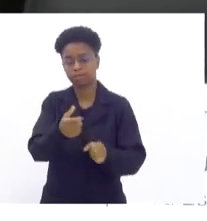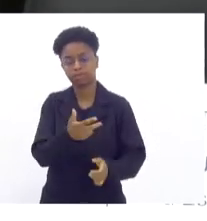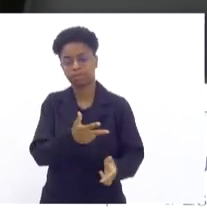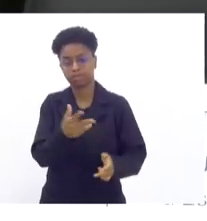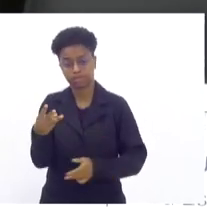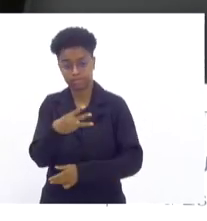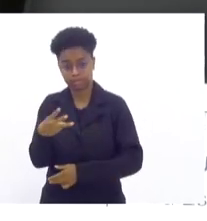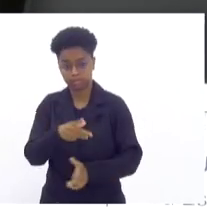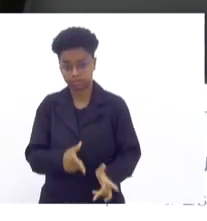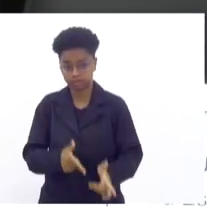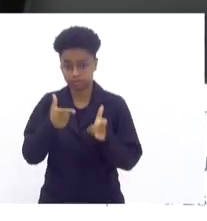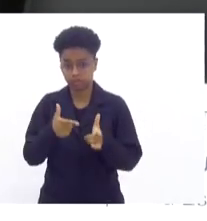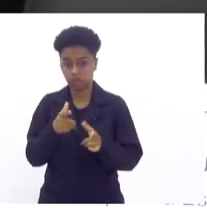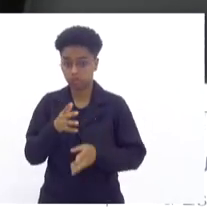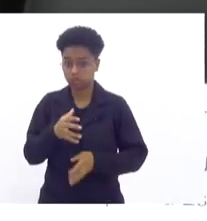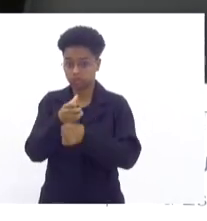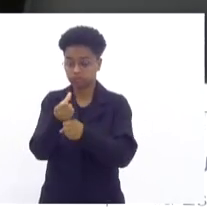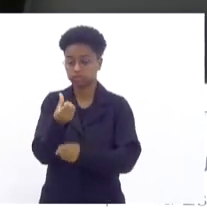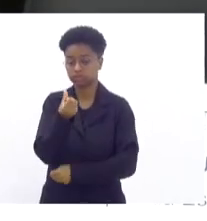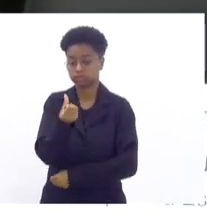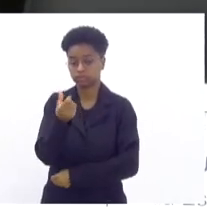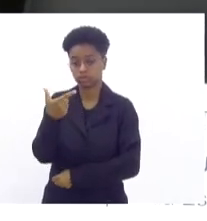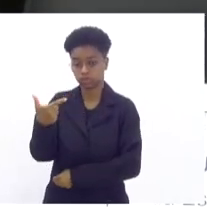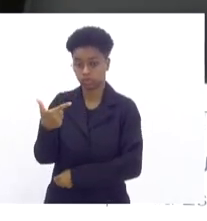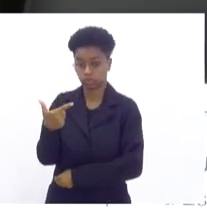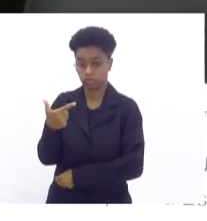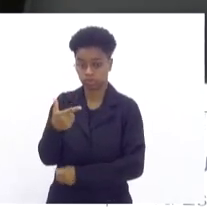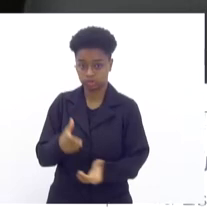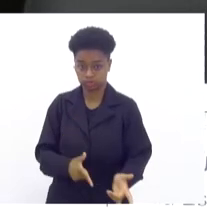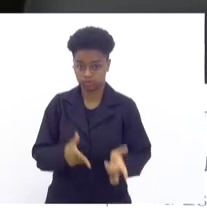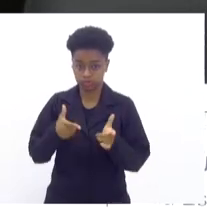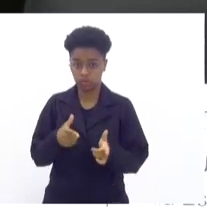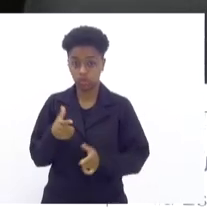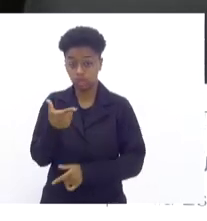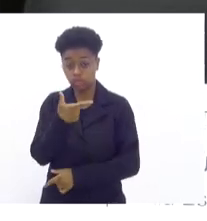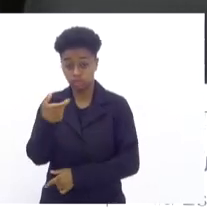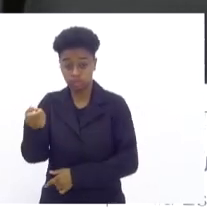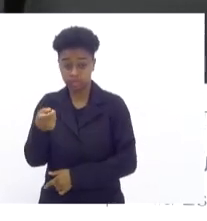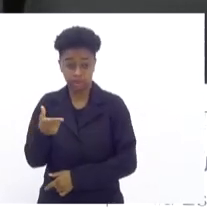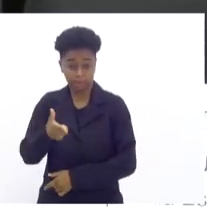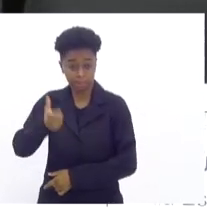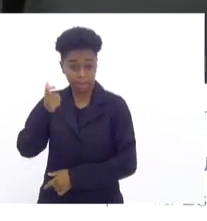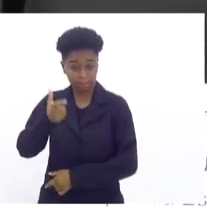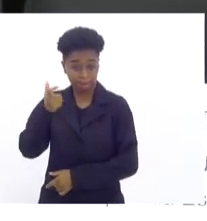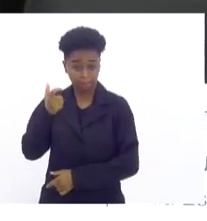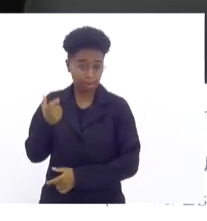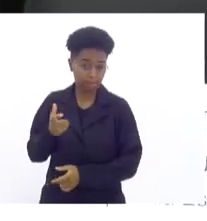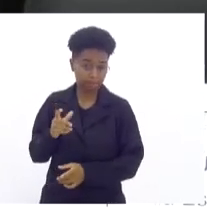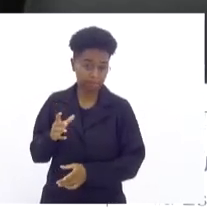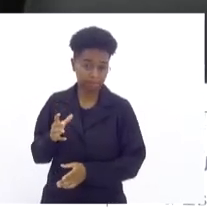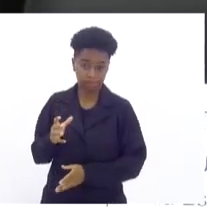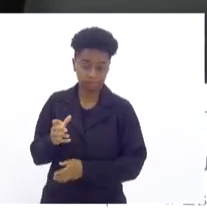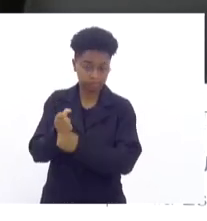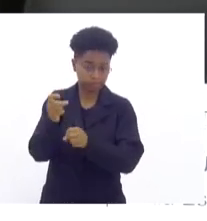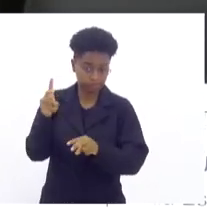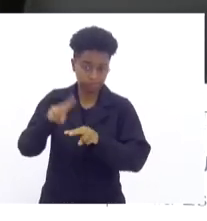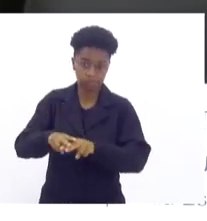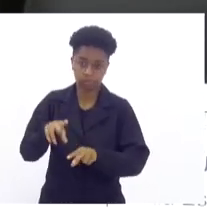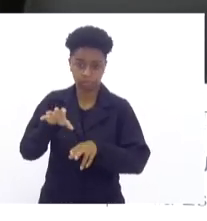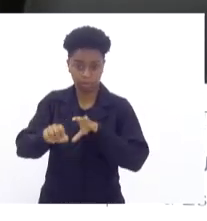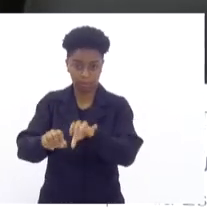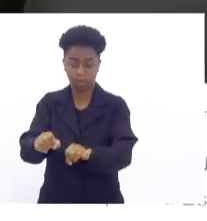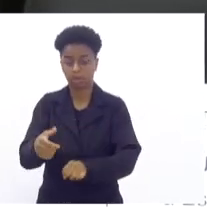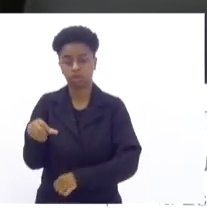62 fuzis, gente, apreendidos. 200 pistolas prendidas pelo nono batalhão, 200